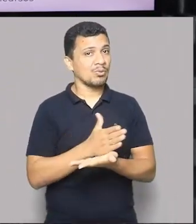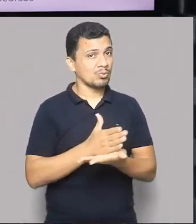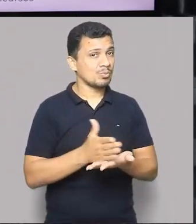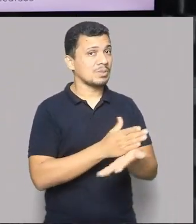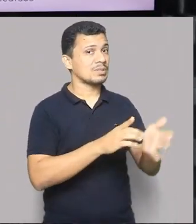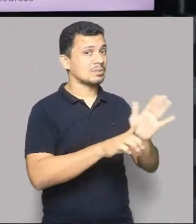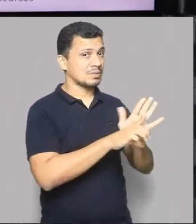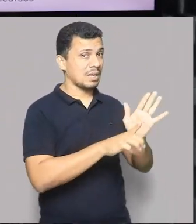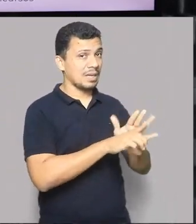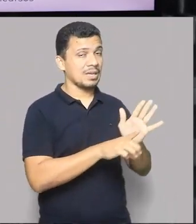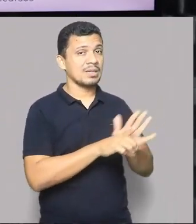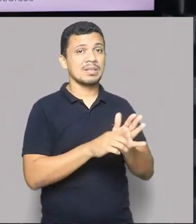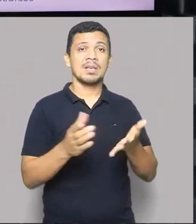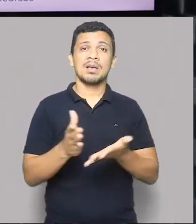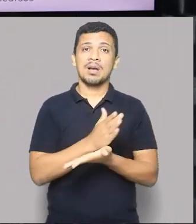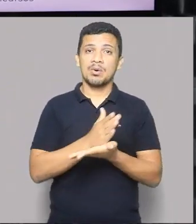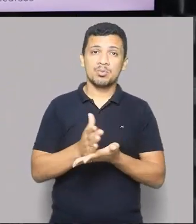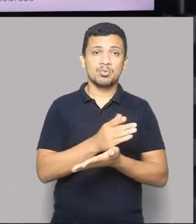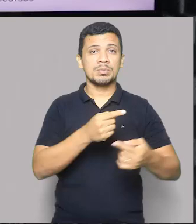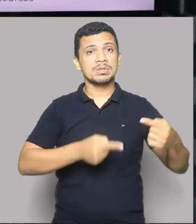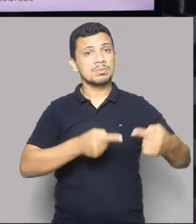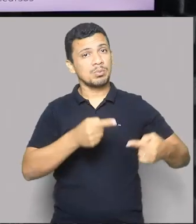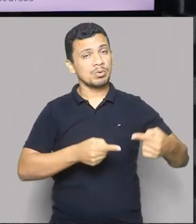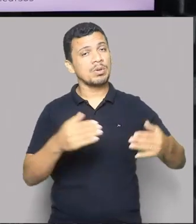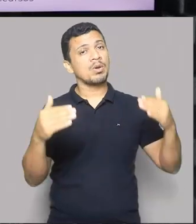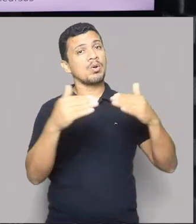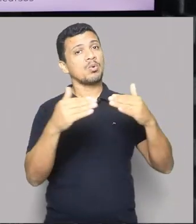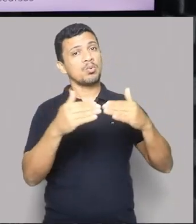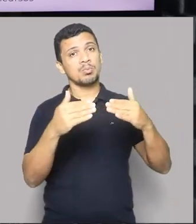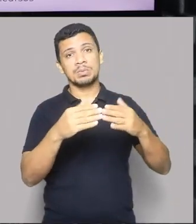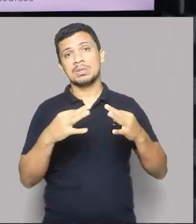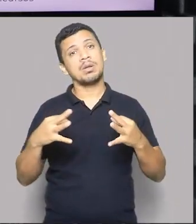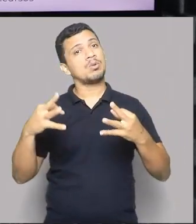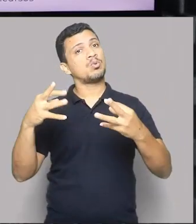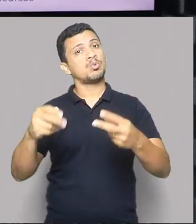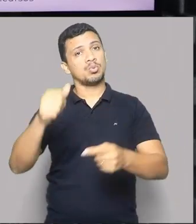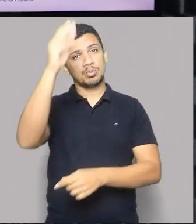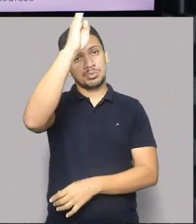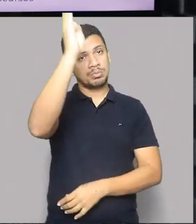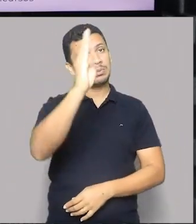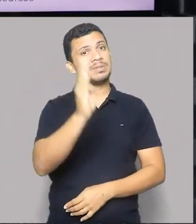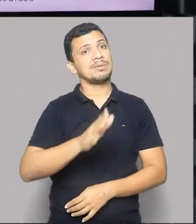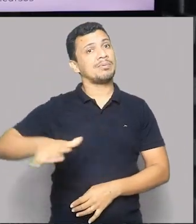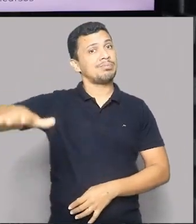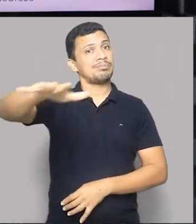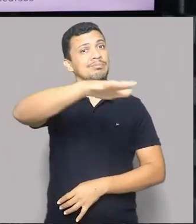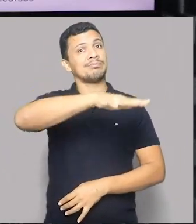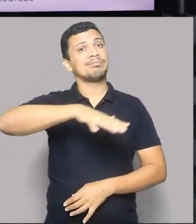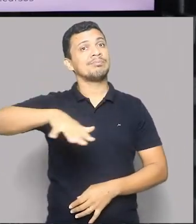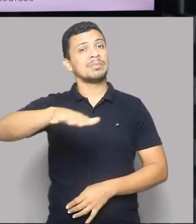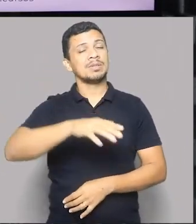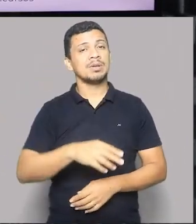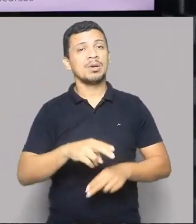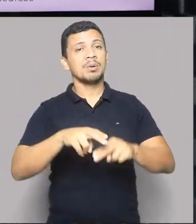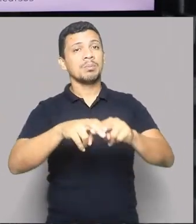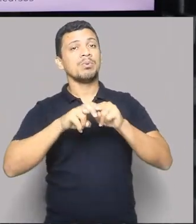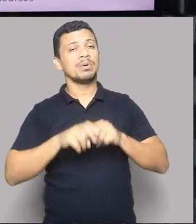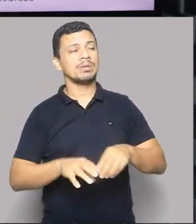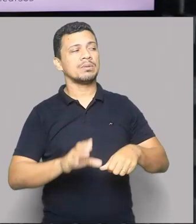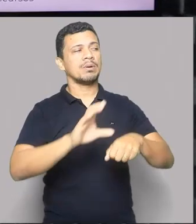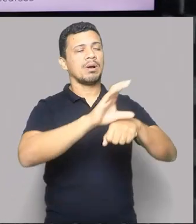que englobam todo o território brasileiro. Então, a nossa carta magma, a nossa